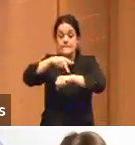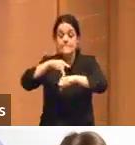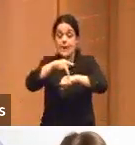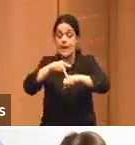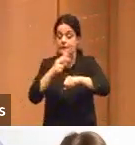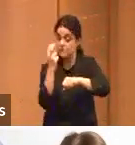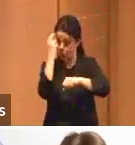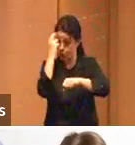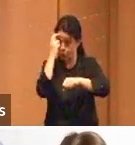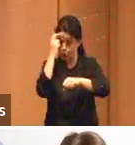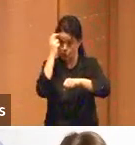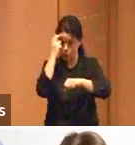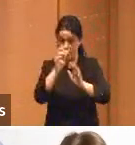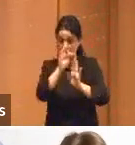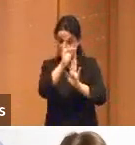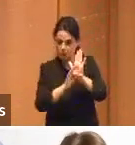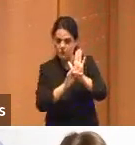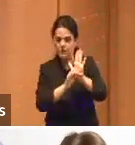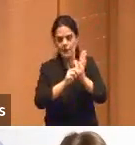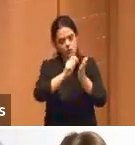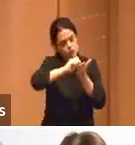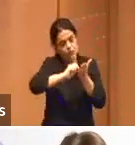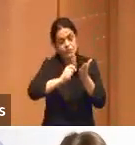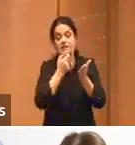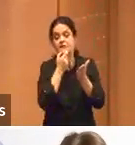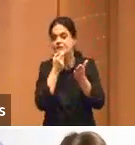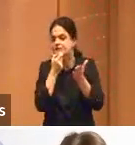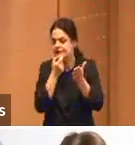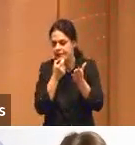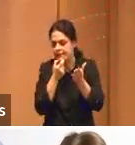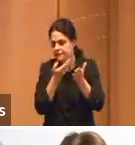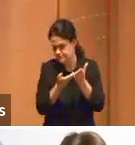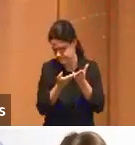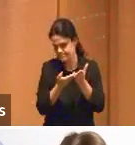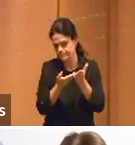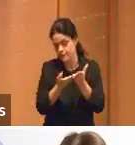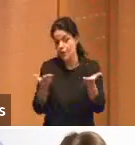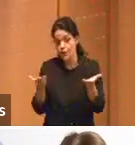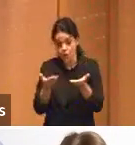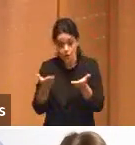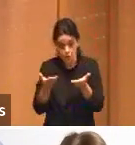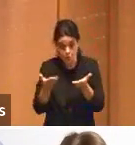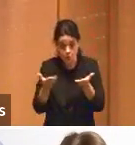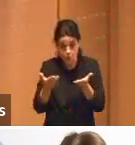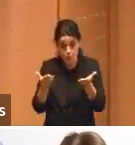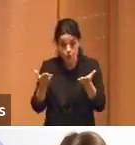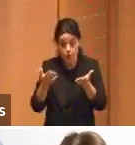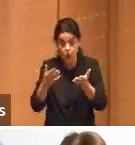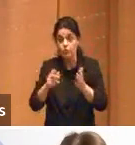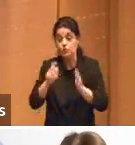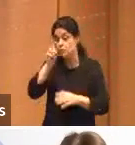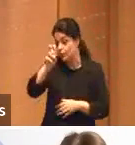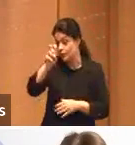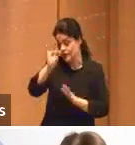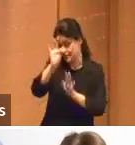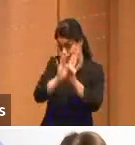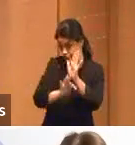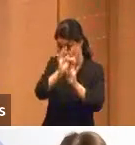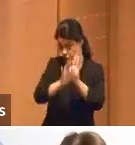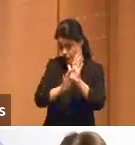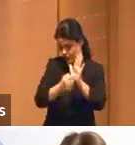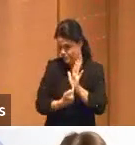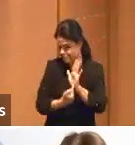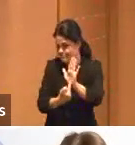ameaças que são denunciadas nesse quarto texto, mas que não foi o foco. Hoje eu estou trazendo esse quinto texto, que é um apanhado